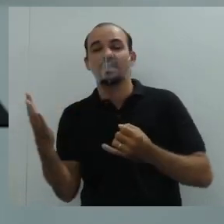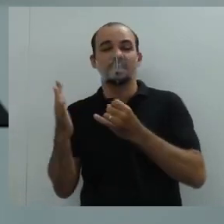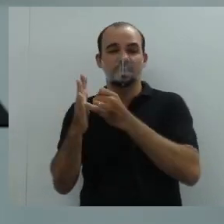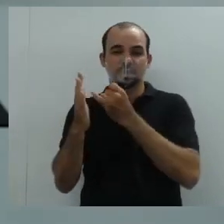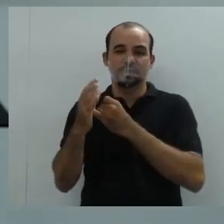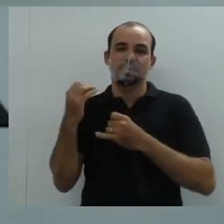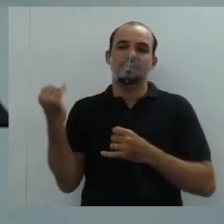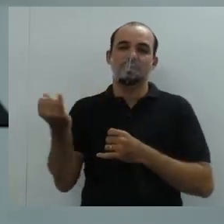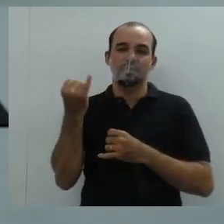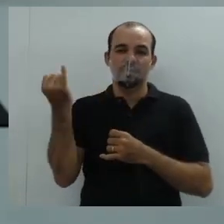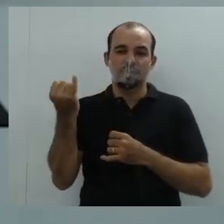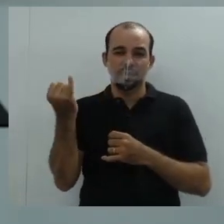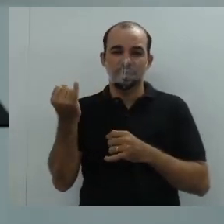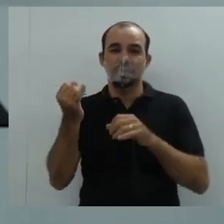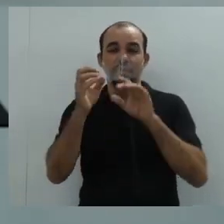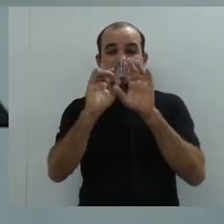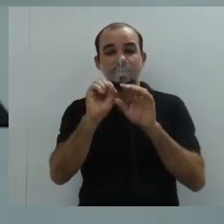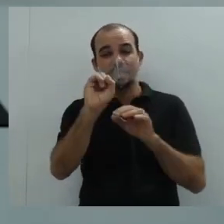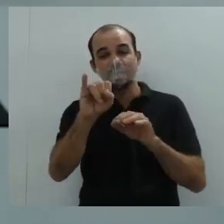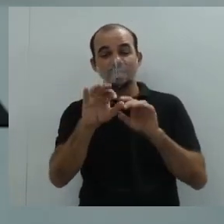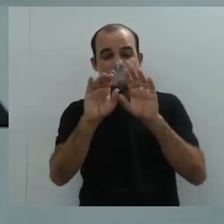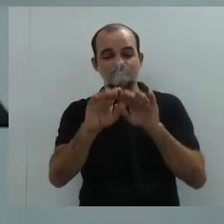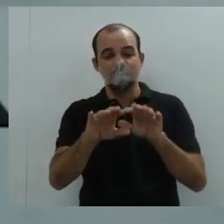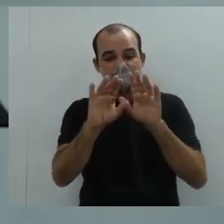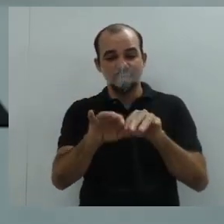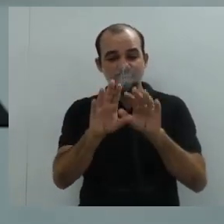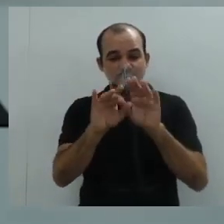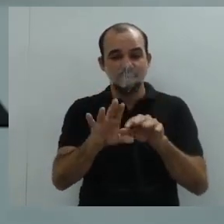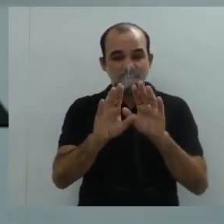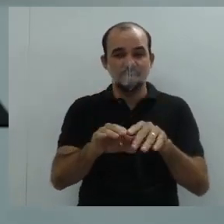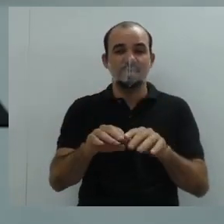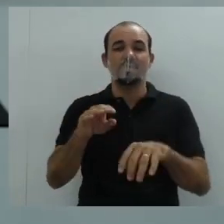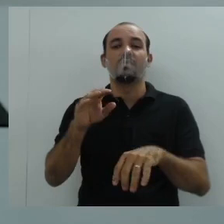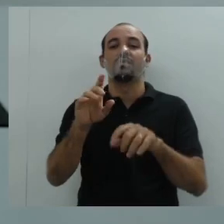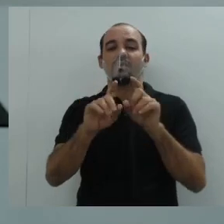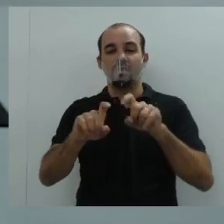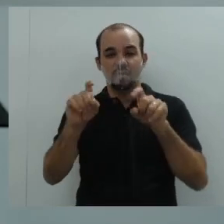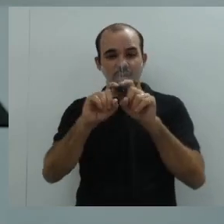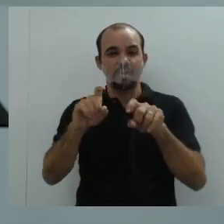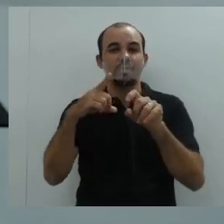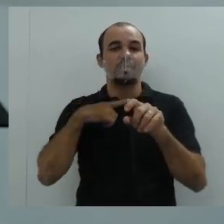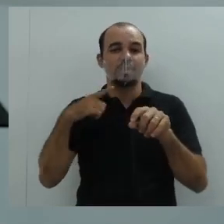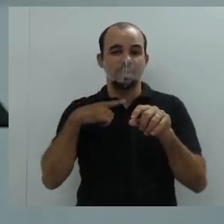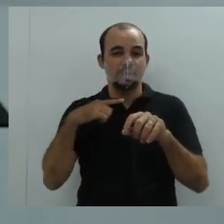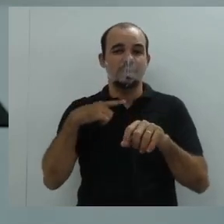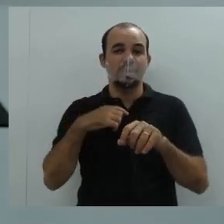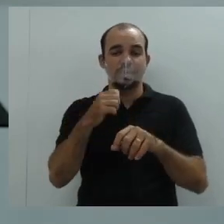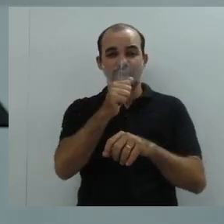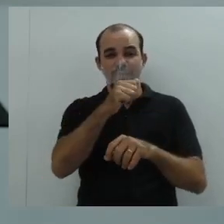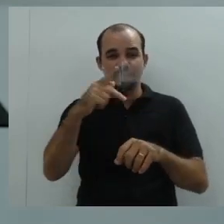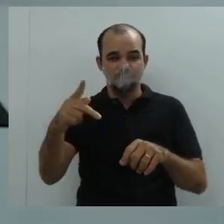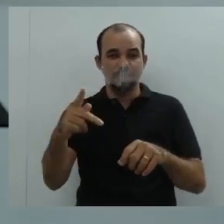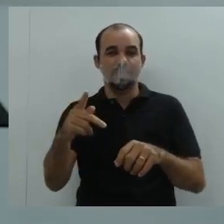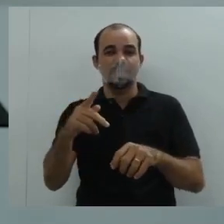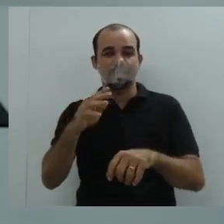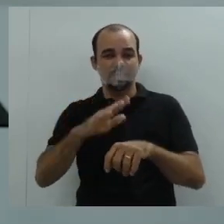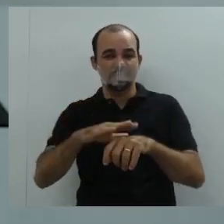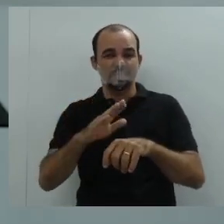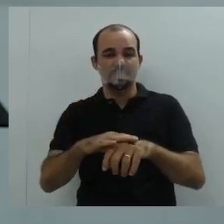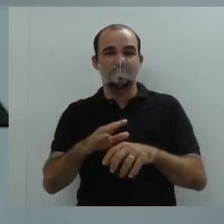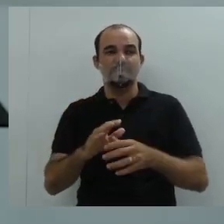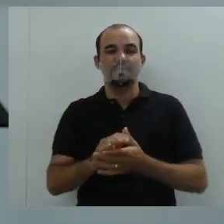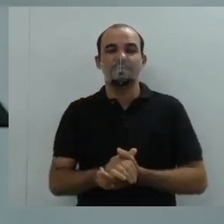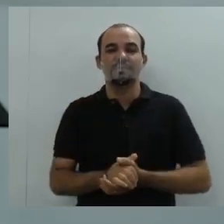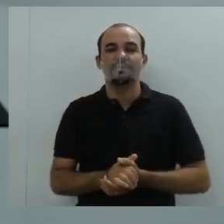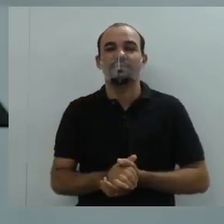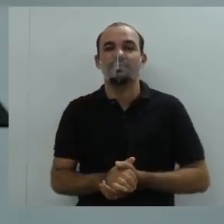virtualmente, aí deixa que o computador já faz tudo isso para você. Continuando, lembre-se de informar que em